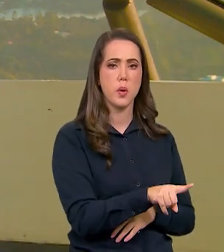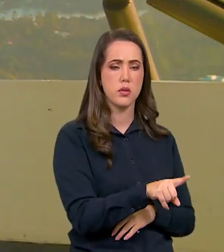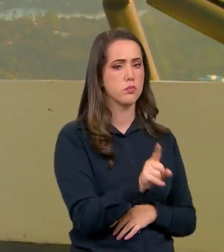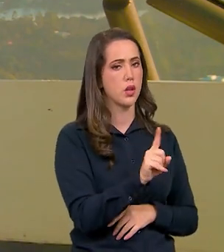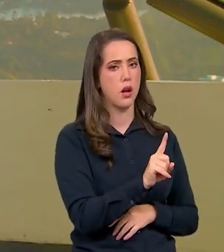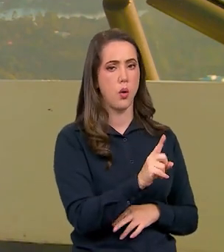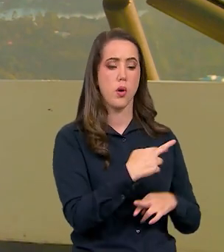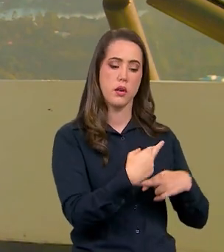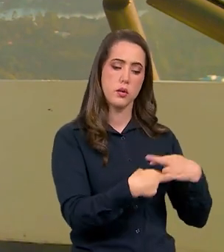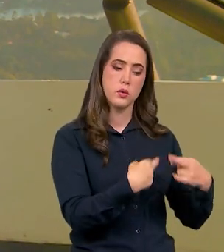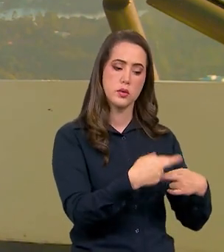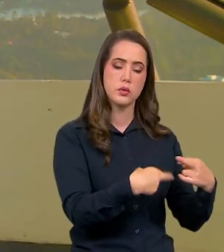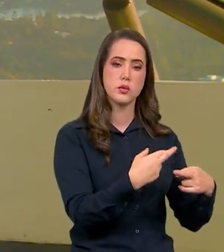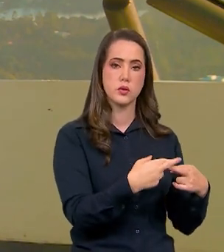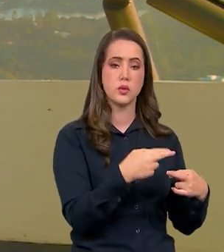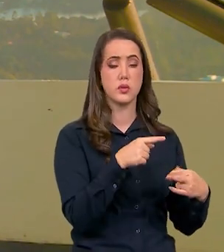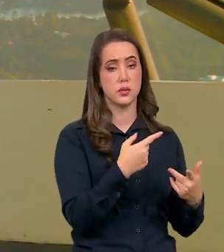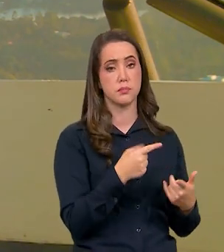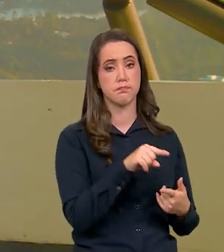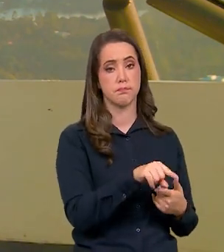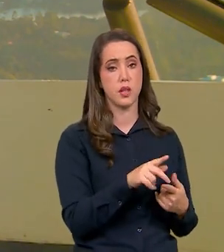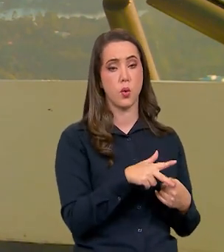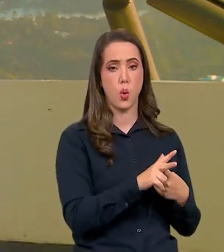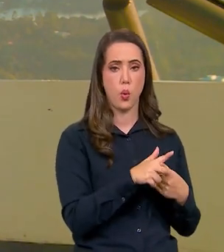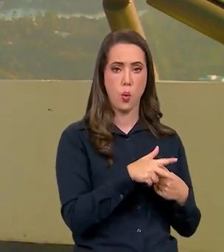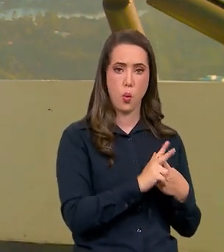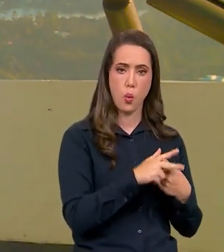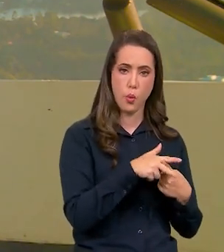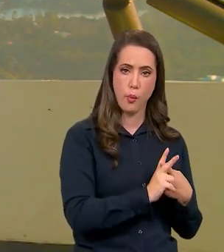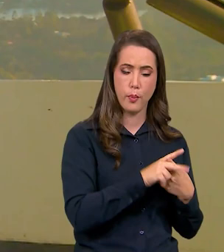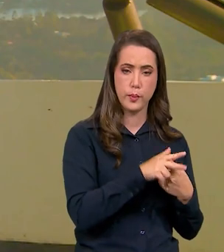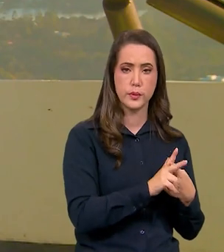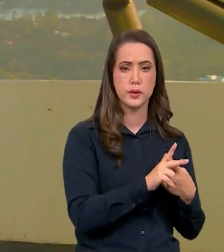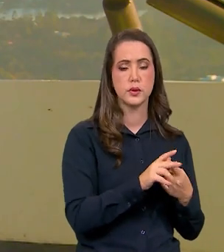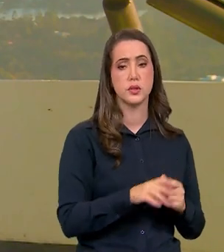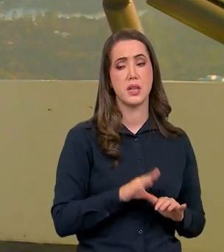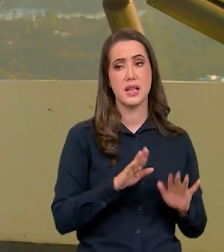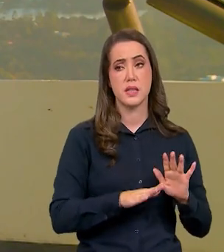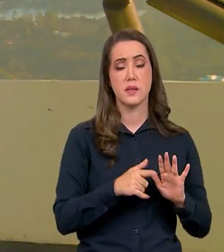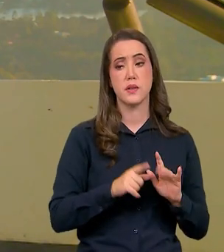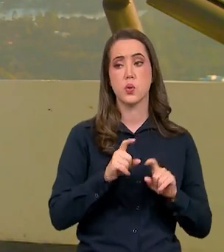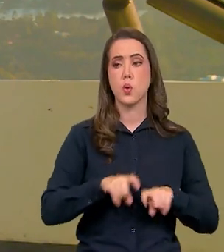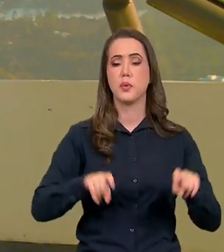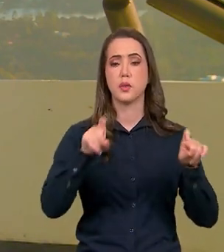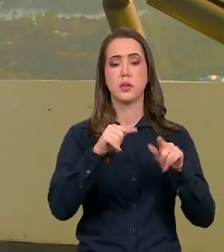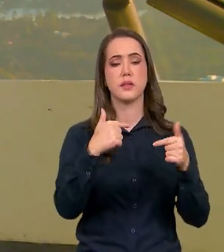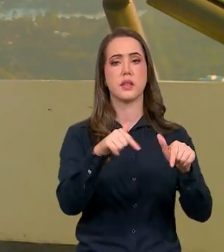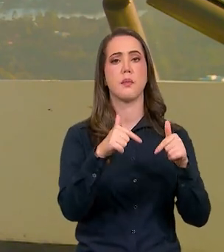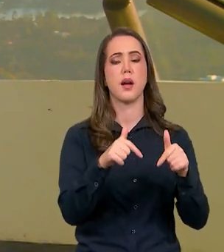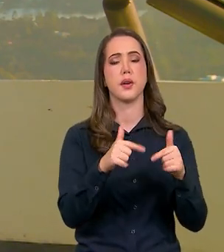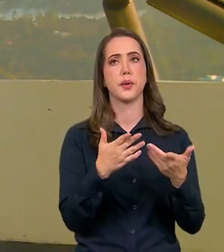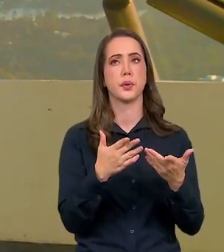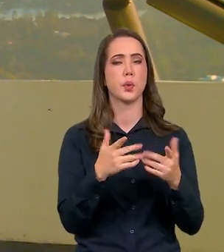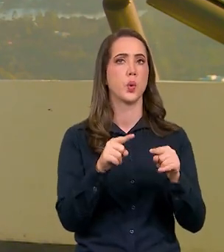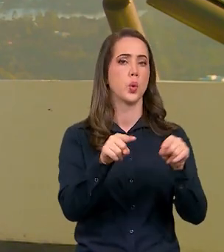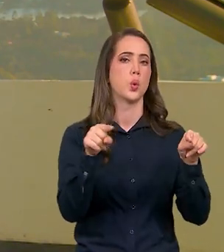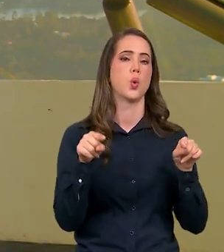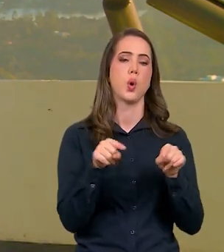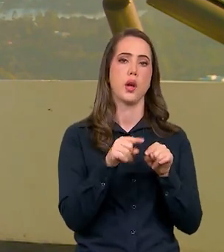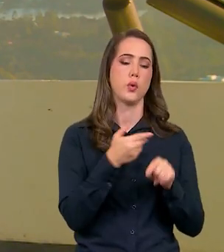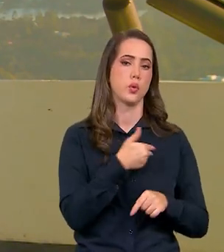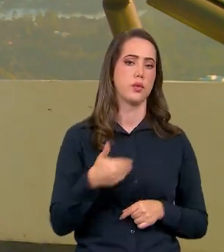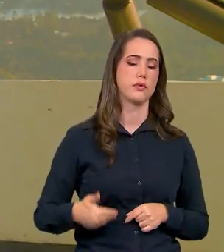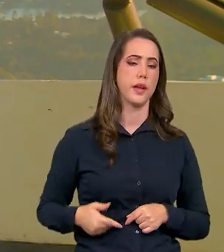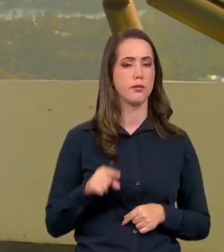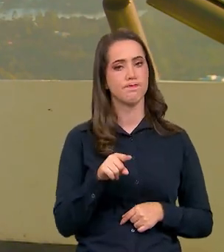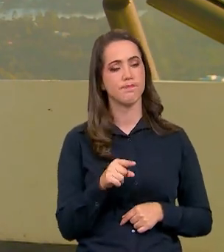suportam mais o tipo de atividade que eles estavam prestando no órgão público etc e tal e dali eles